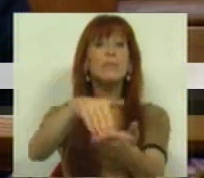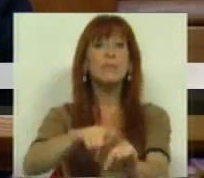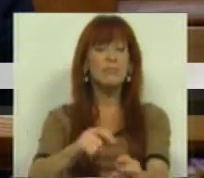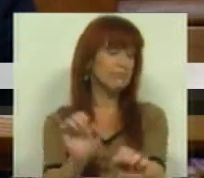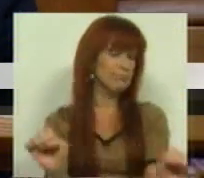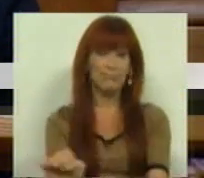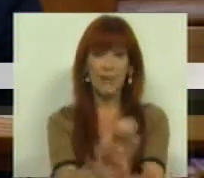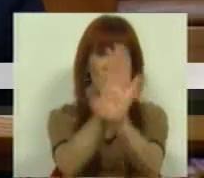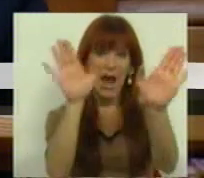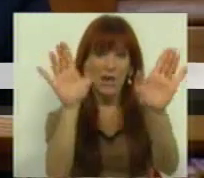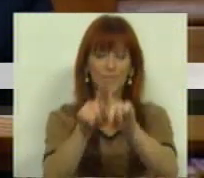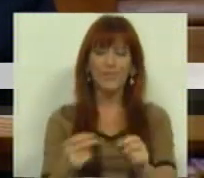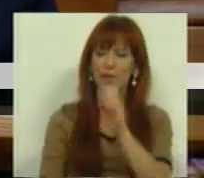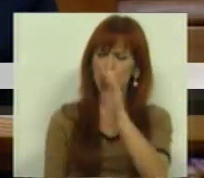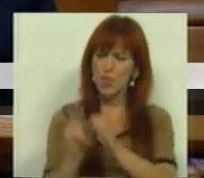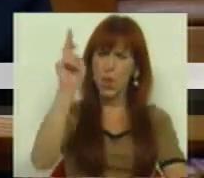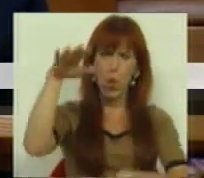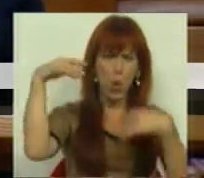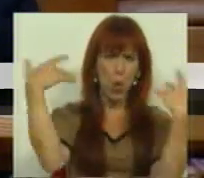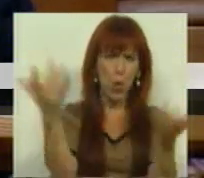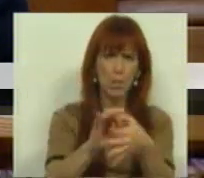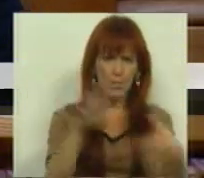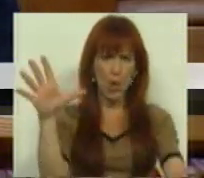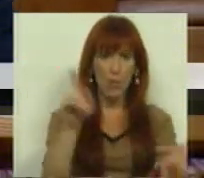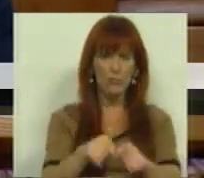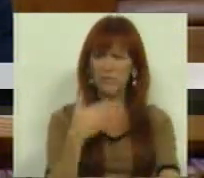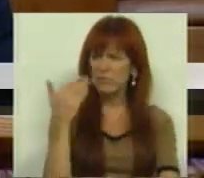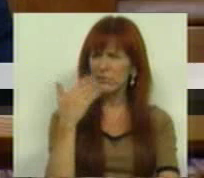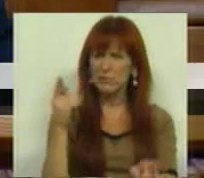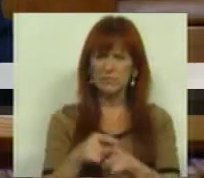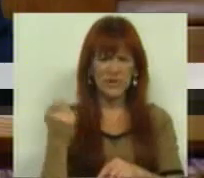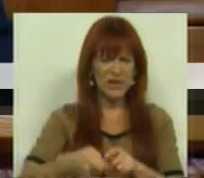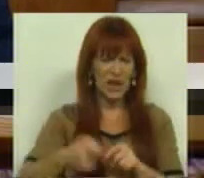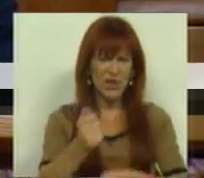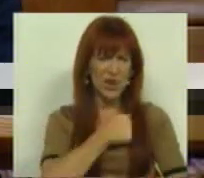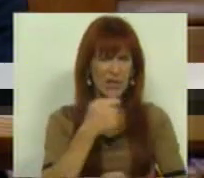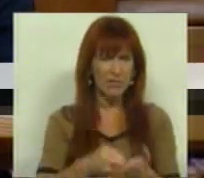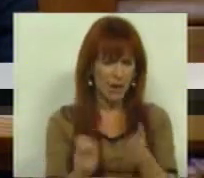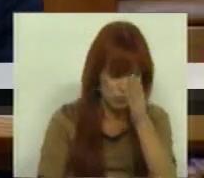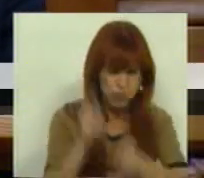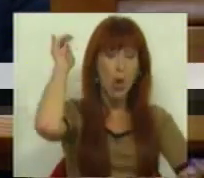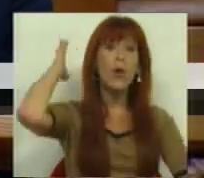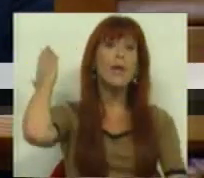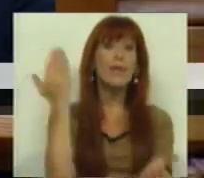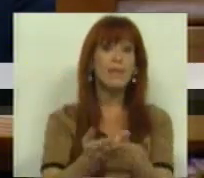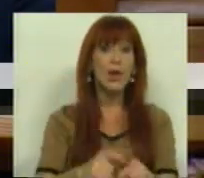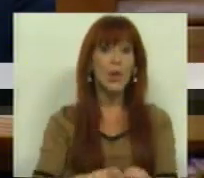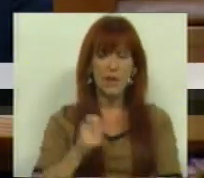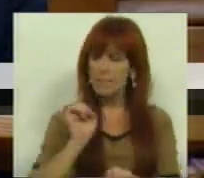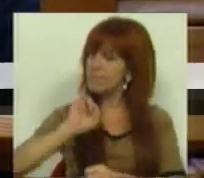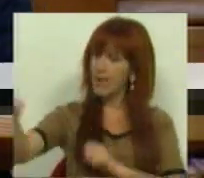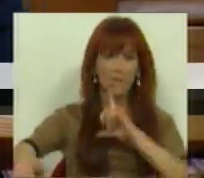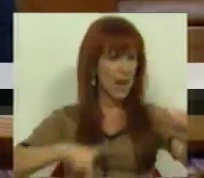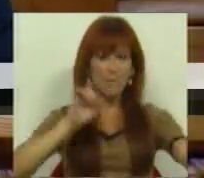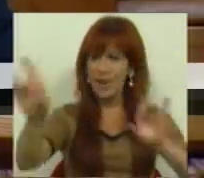eram óbvios. O aumento desproporcional e exagerado das rendas de casa levaria a despejos,